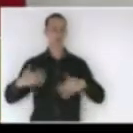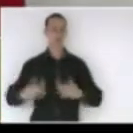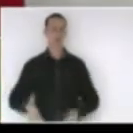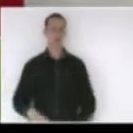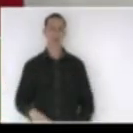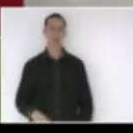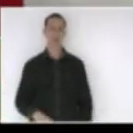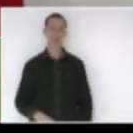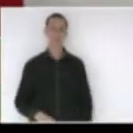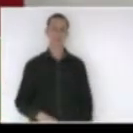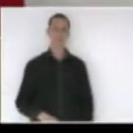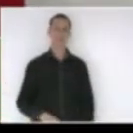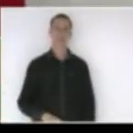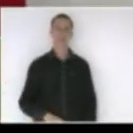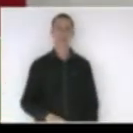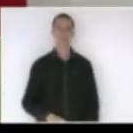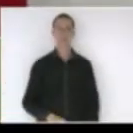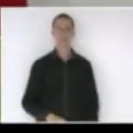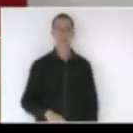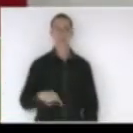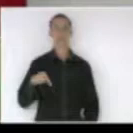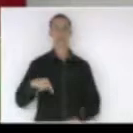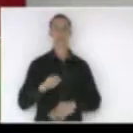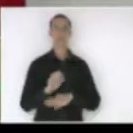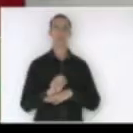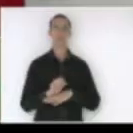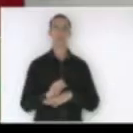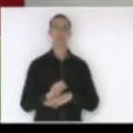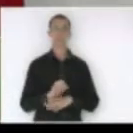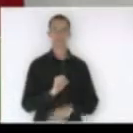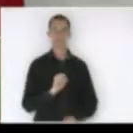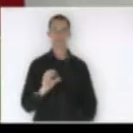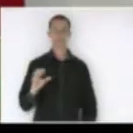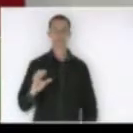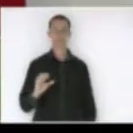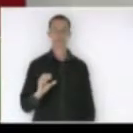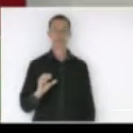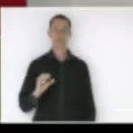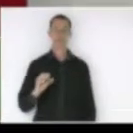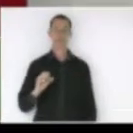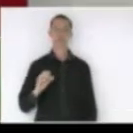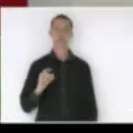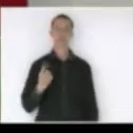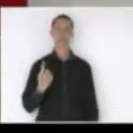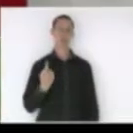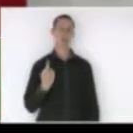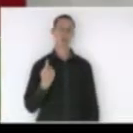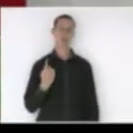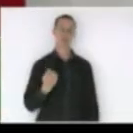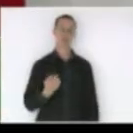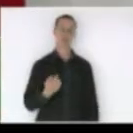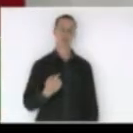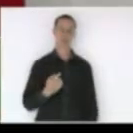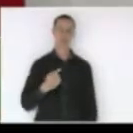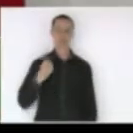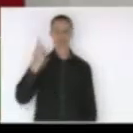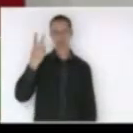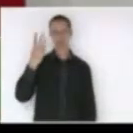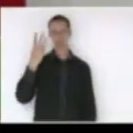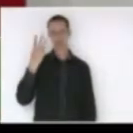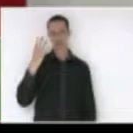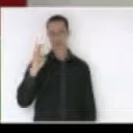e o nosso estado ele é o único dos cinco primeiros